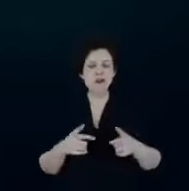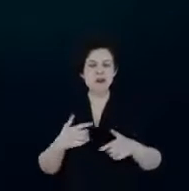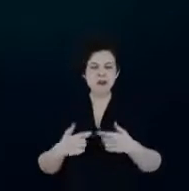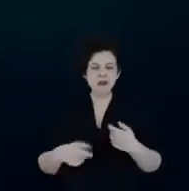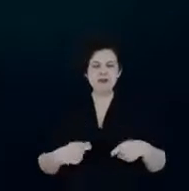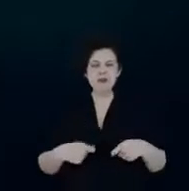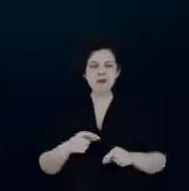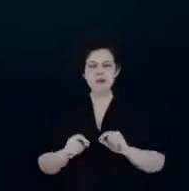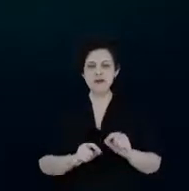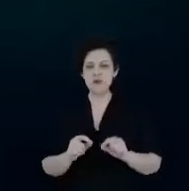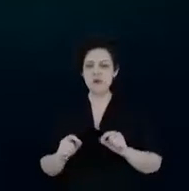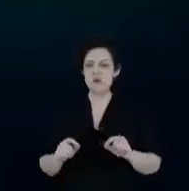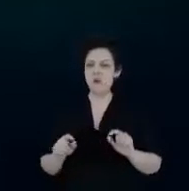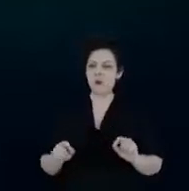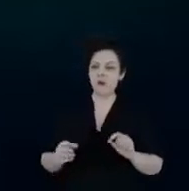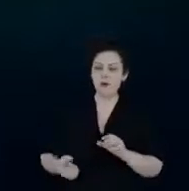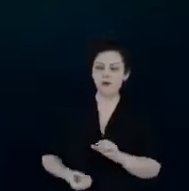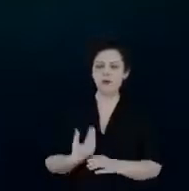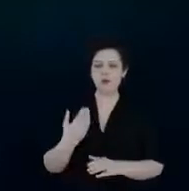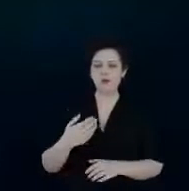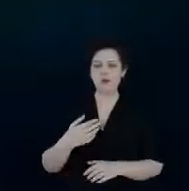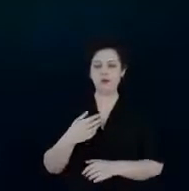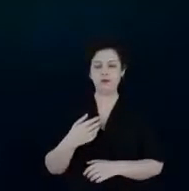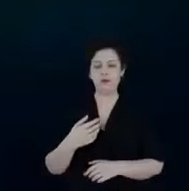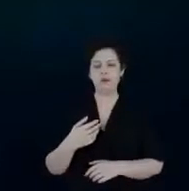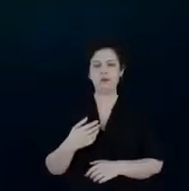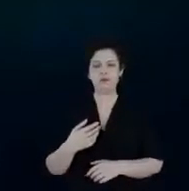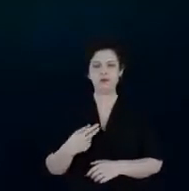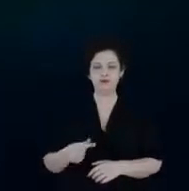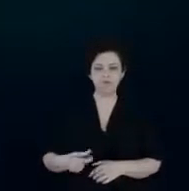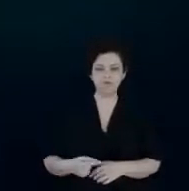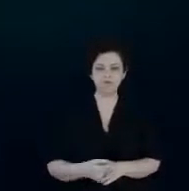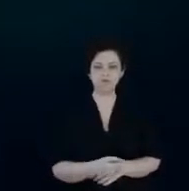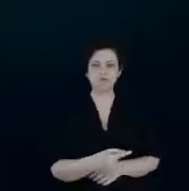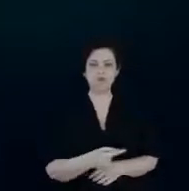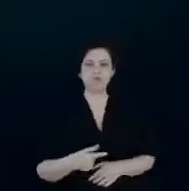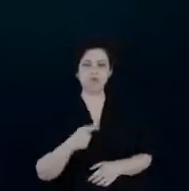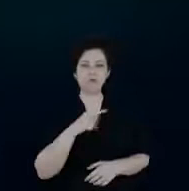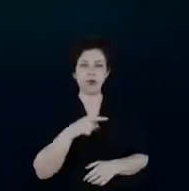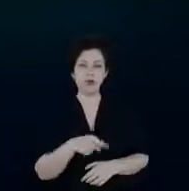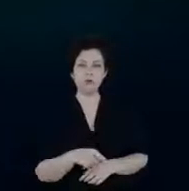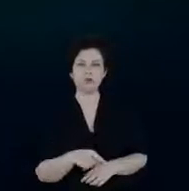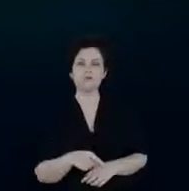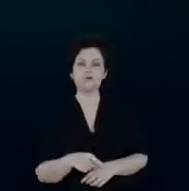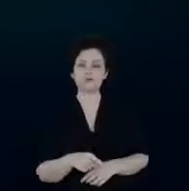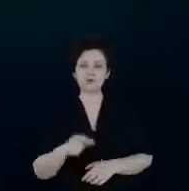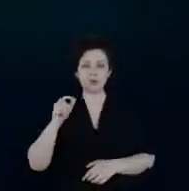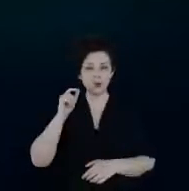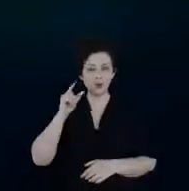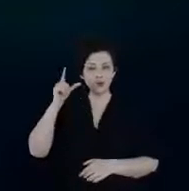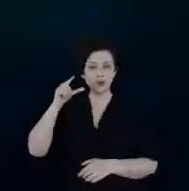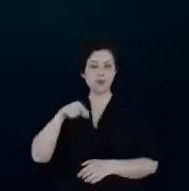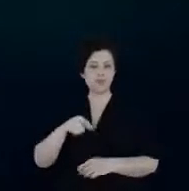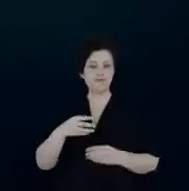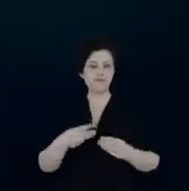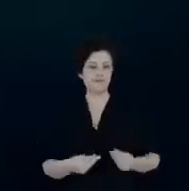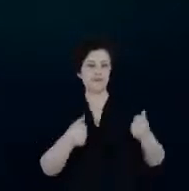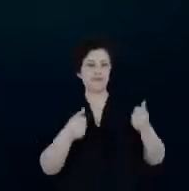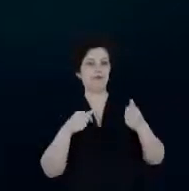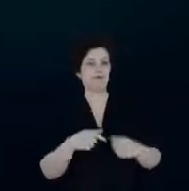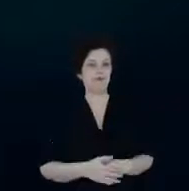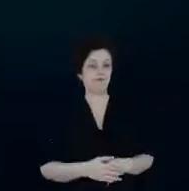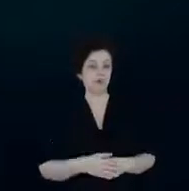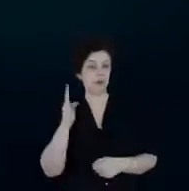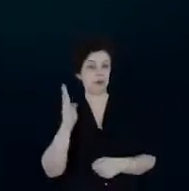mais de criar perenidade das ações de eficiência energética mais cultura da eficiência energética no